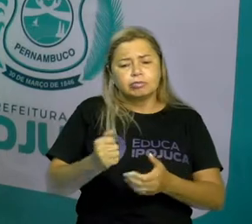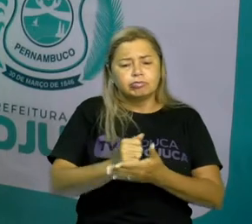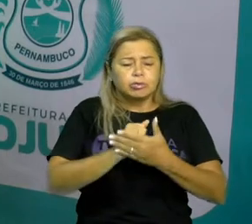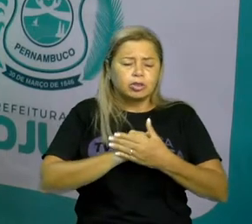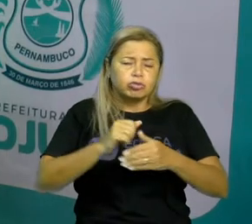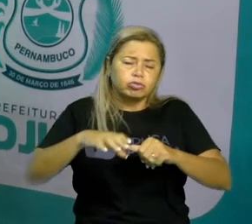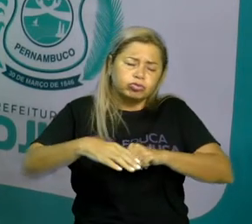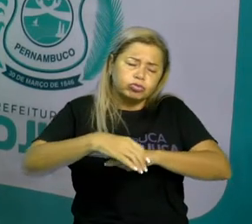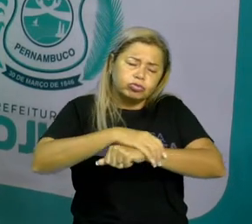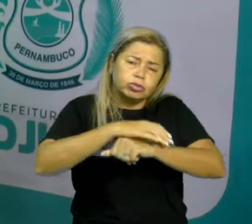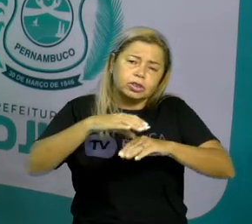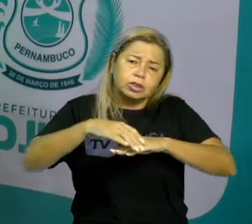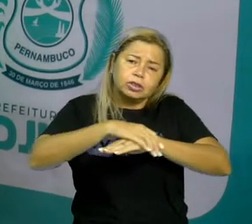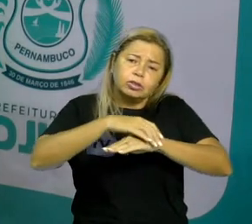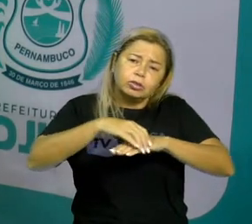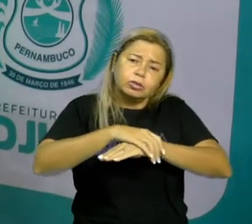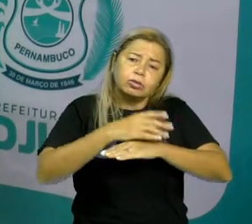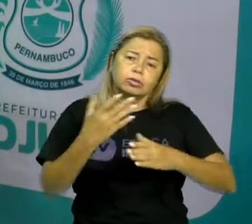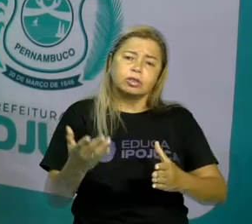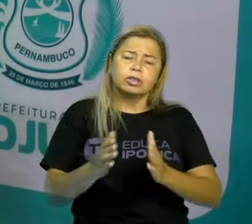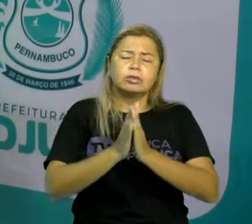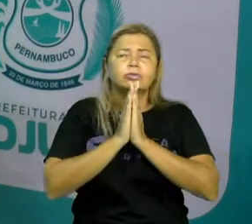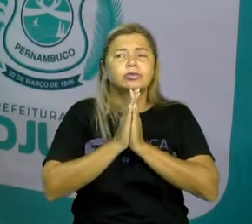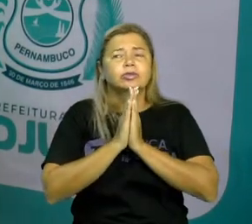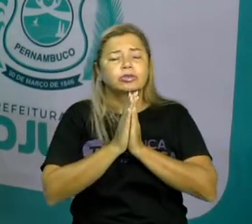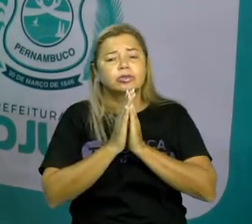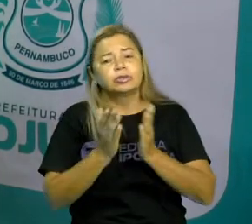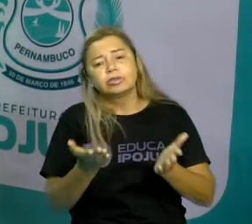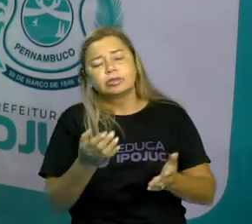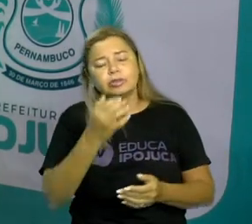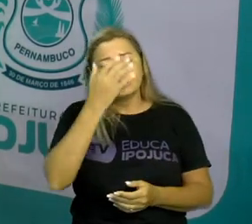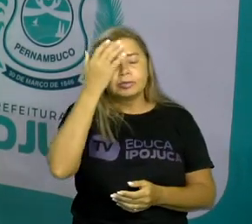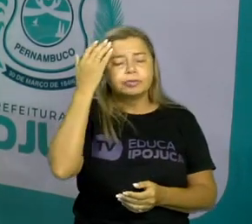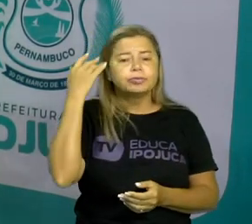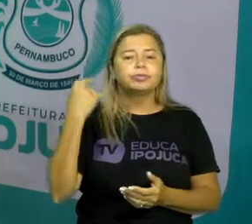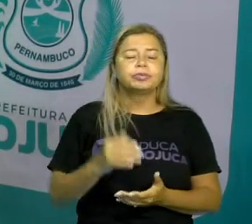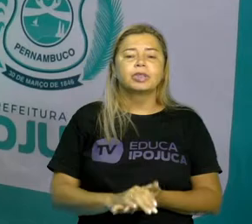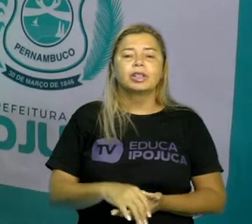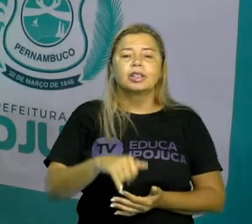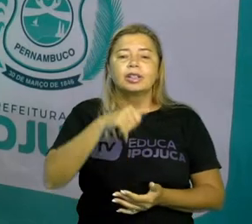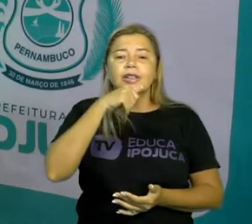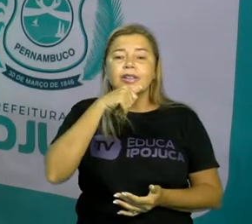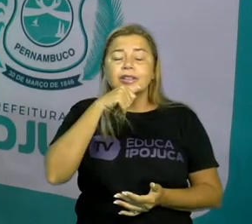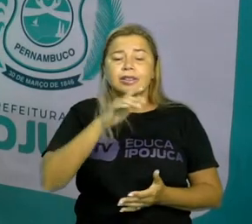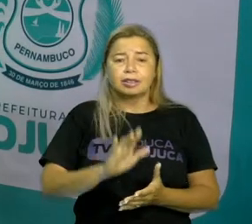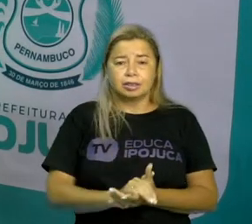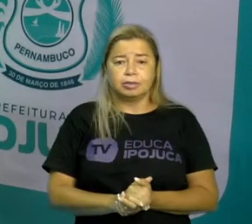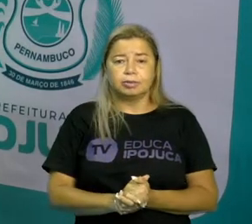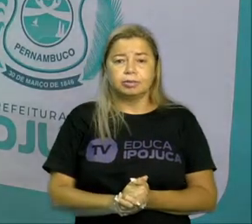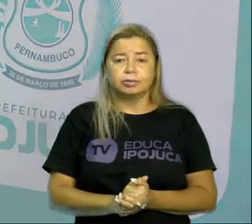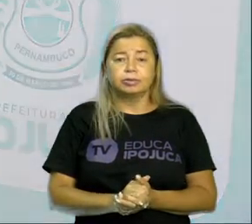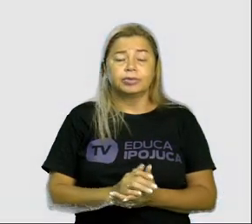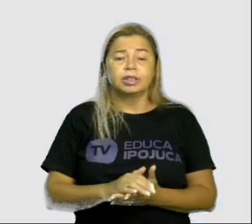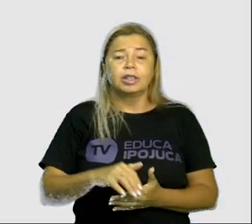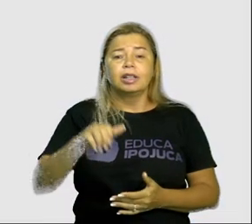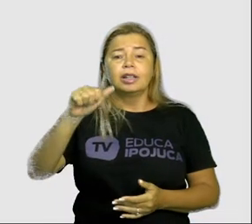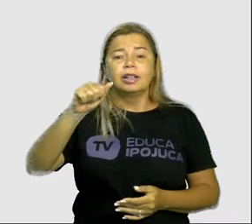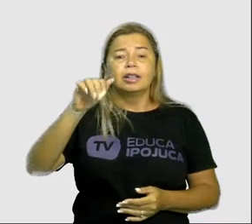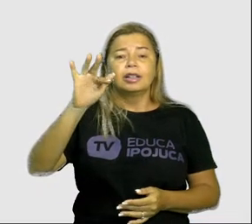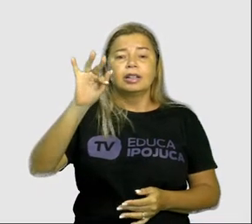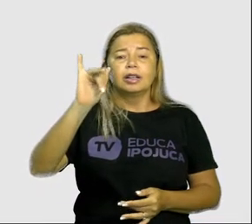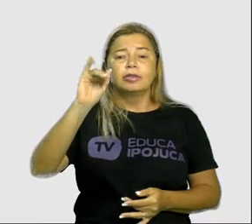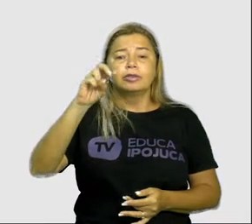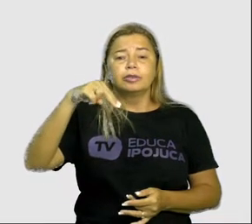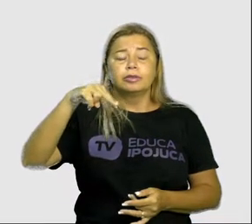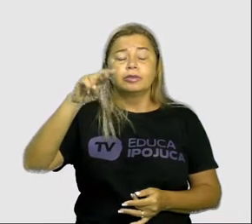súplica Você está pedindo Fazendo aquele pedido Por exemplo Quando a gente tem aqui O imperativo afirmativo A gente diz